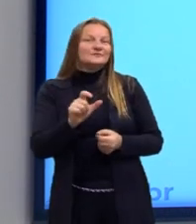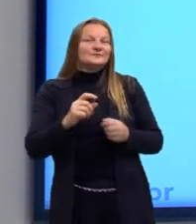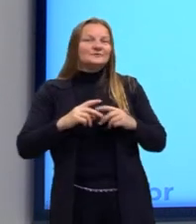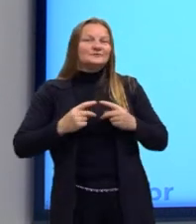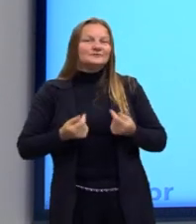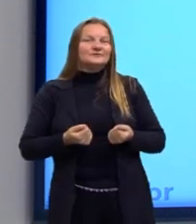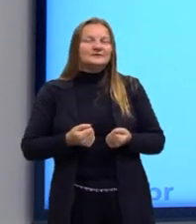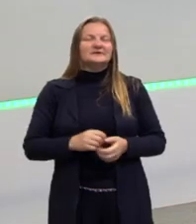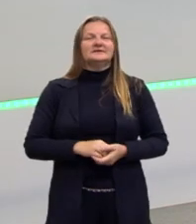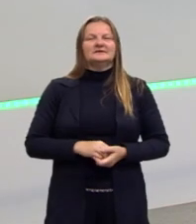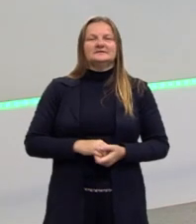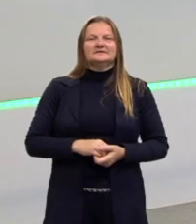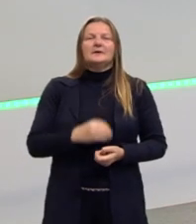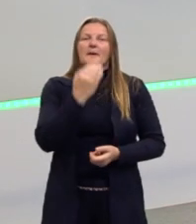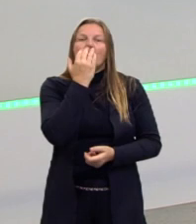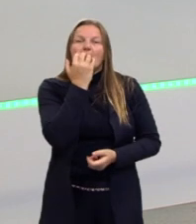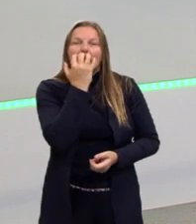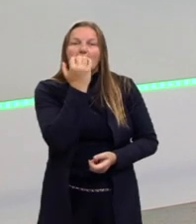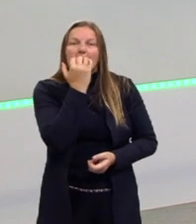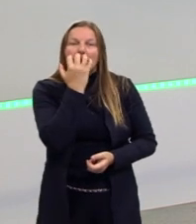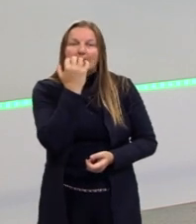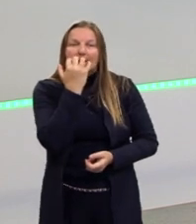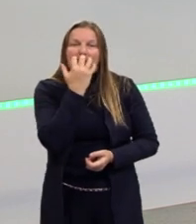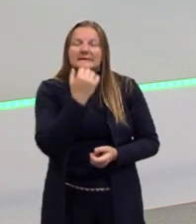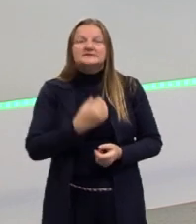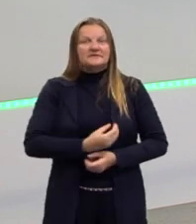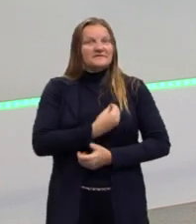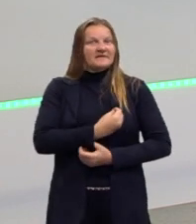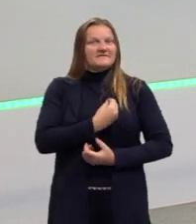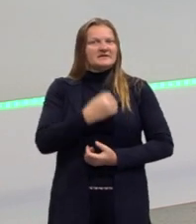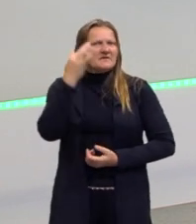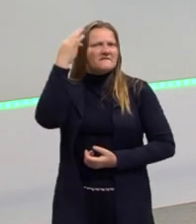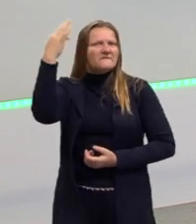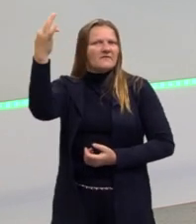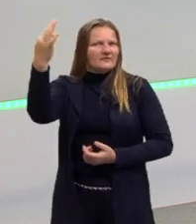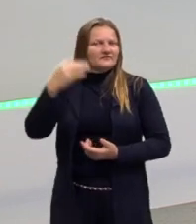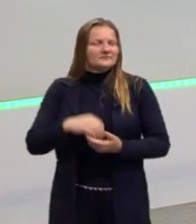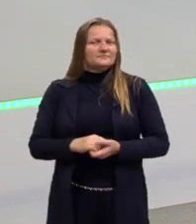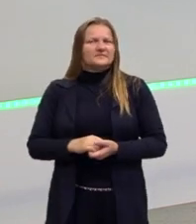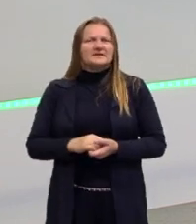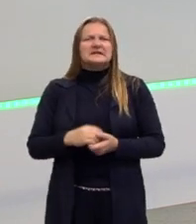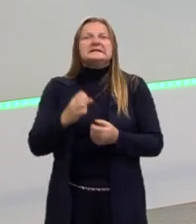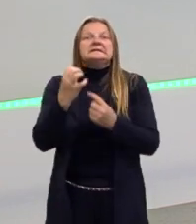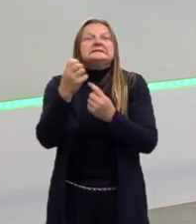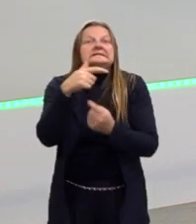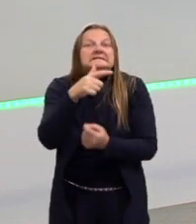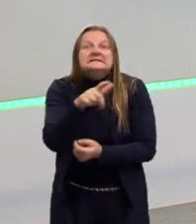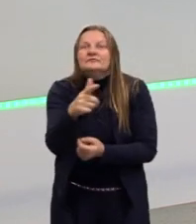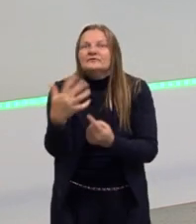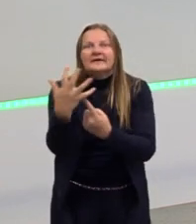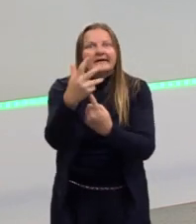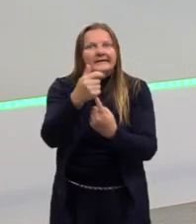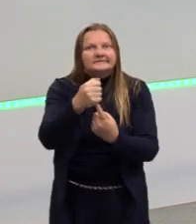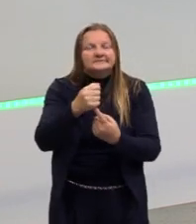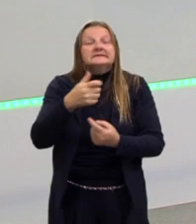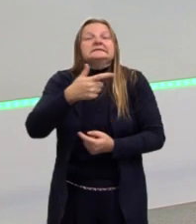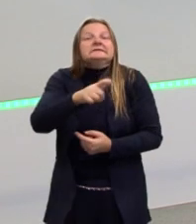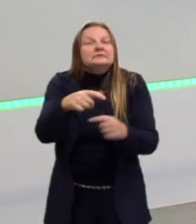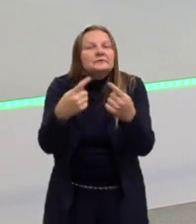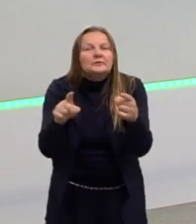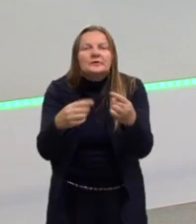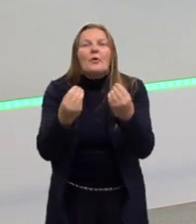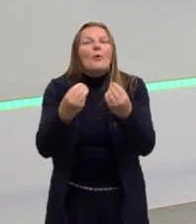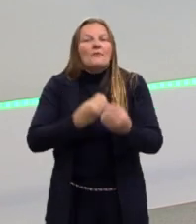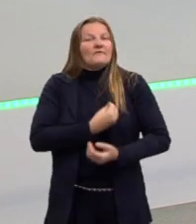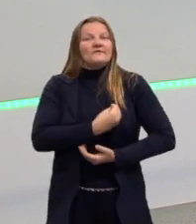do Nietzsche? O Nietzsche falava que a vida sem arte, sem música, é um desastre. Por quê? Porque para